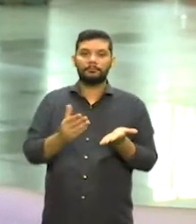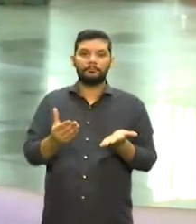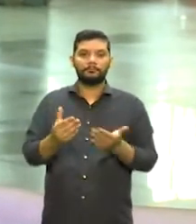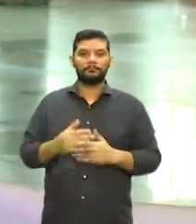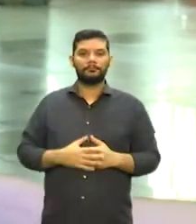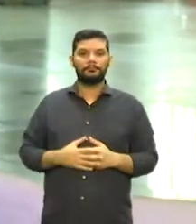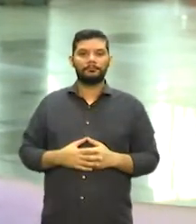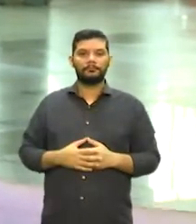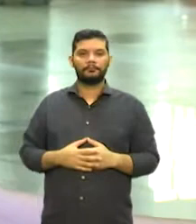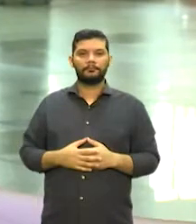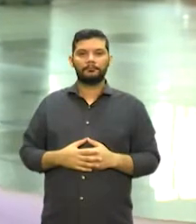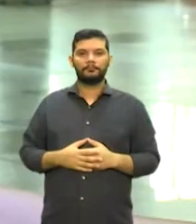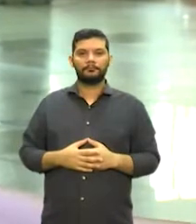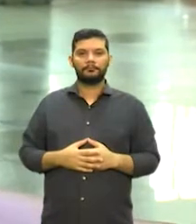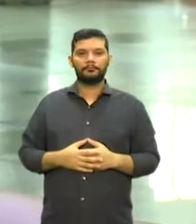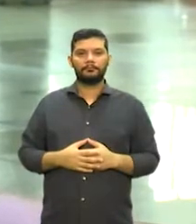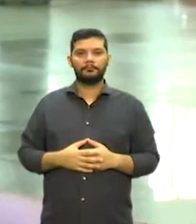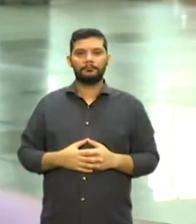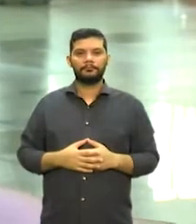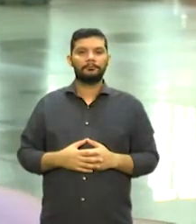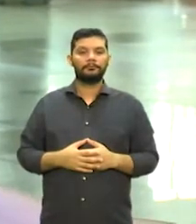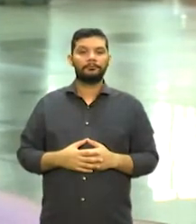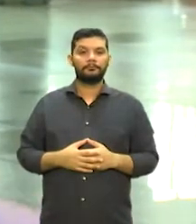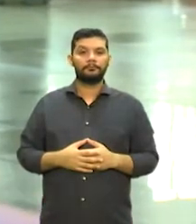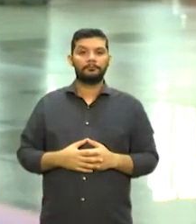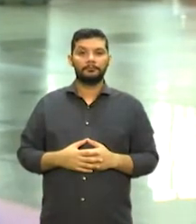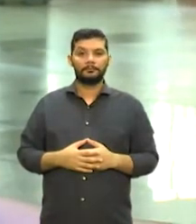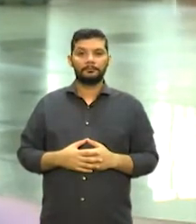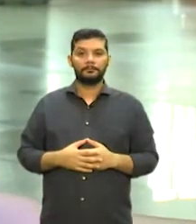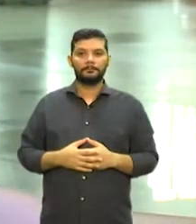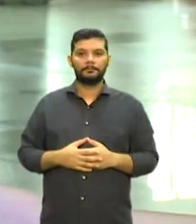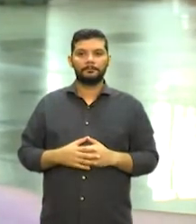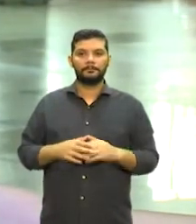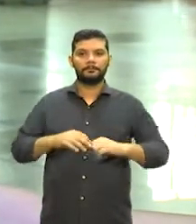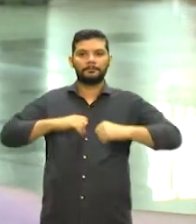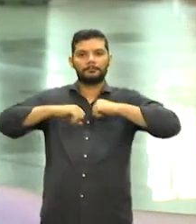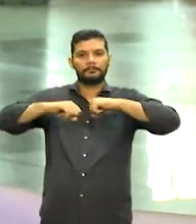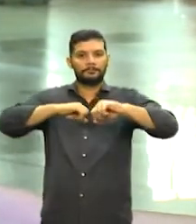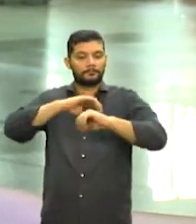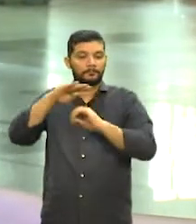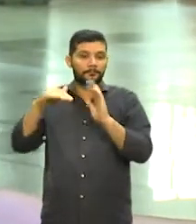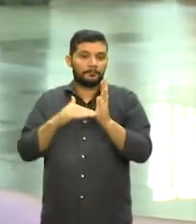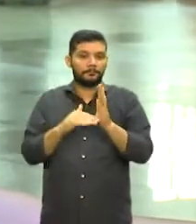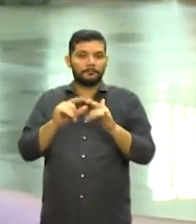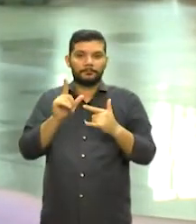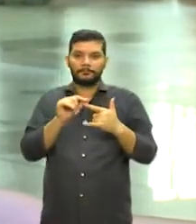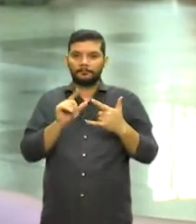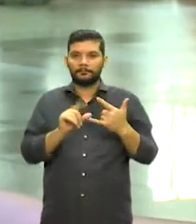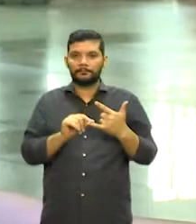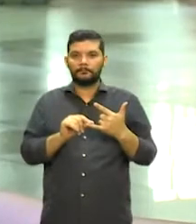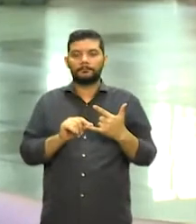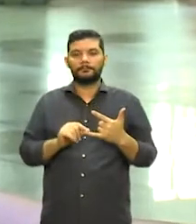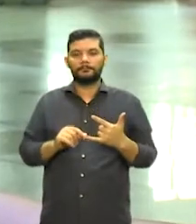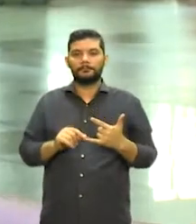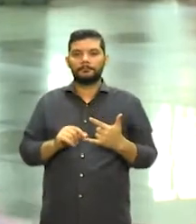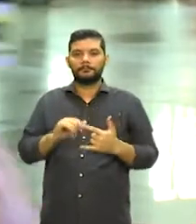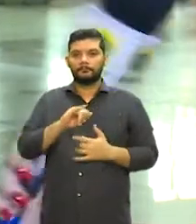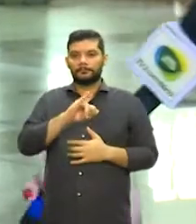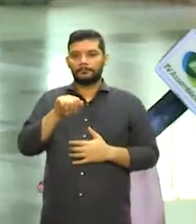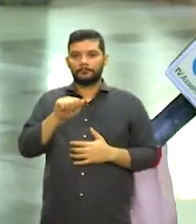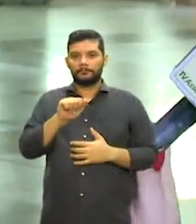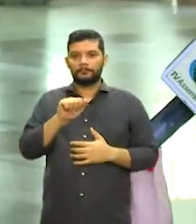financiamento da cultura, todos esses debates pelo canal do YouTube do Festival Jazz e Blues.